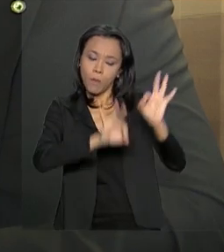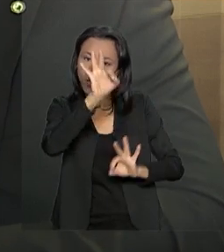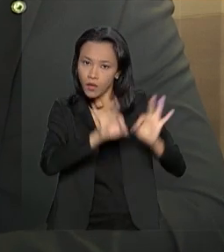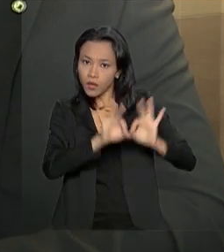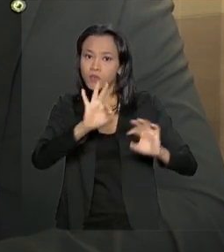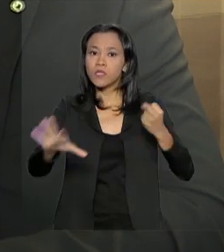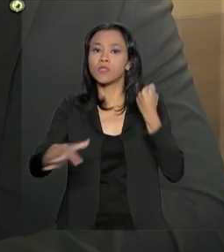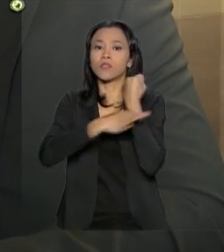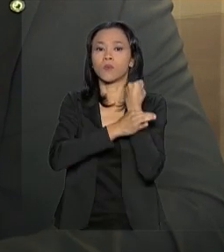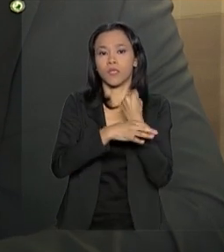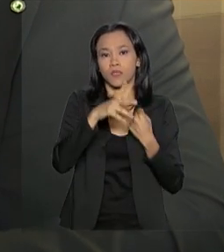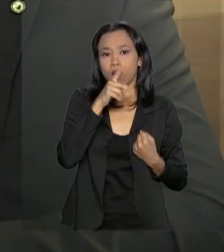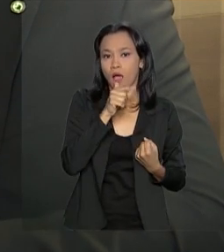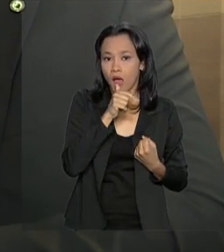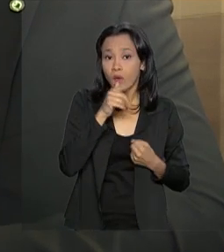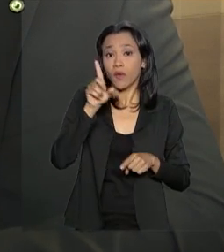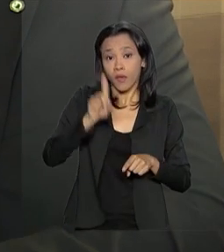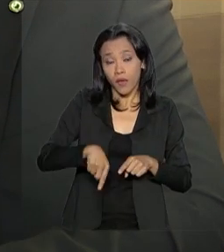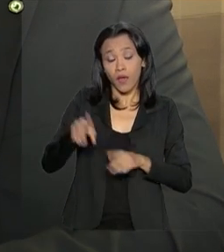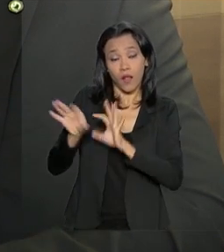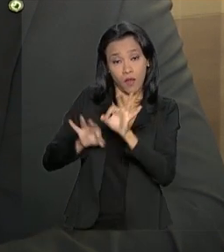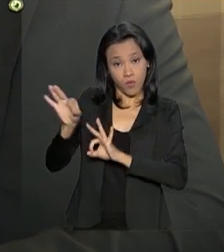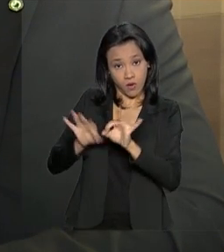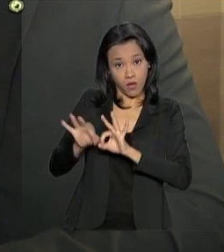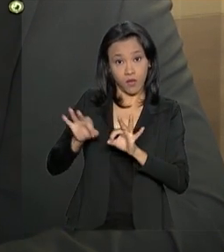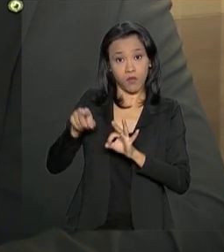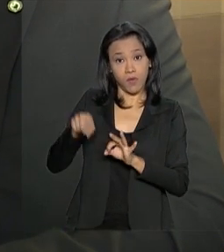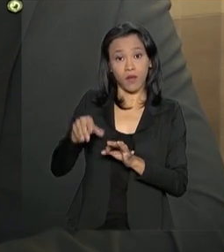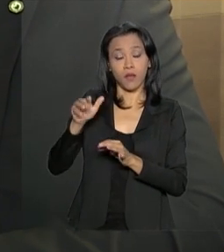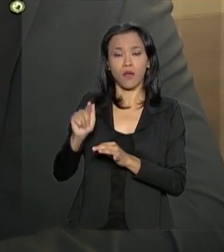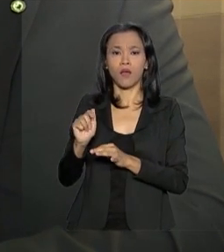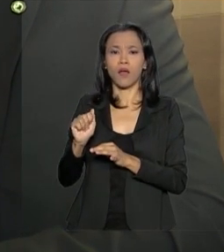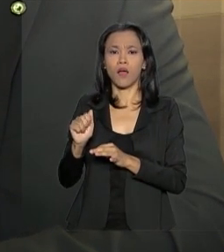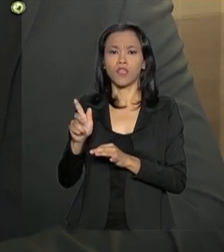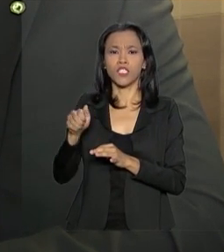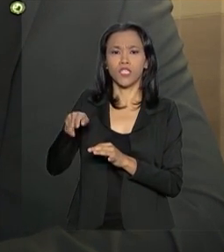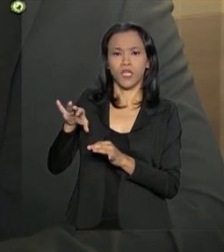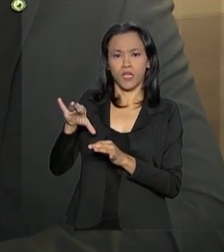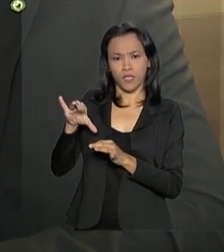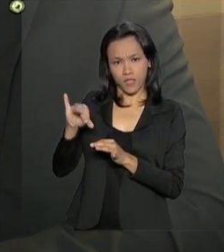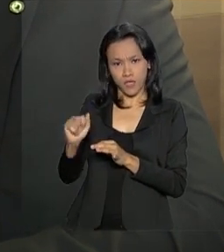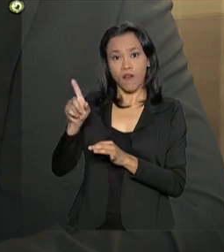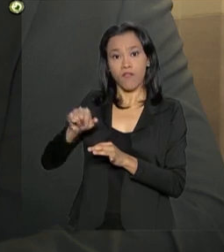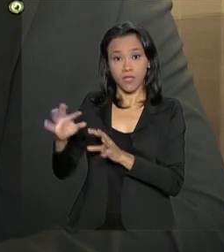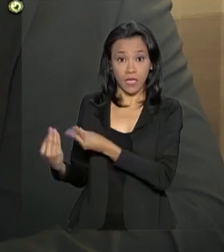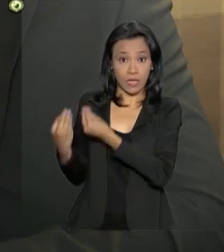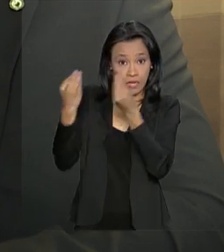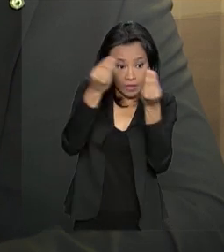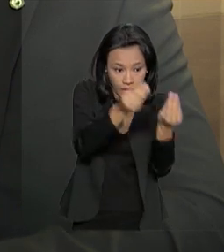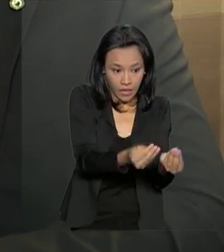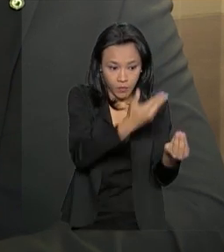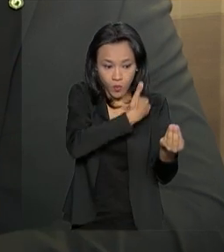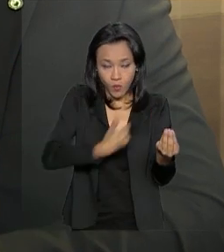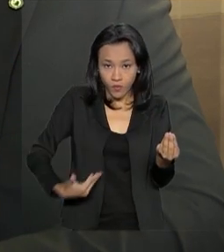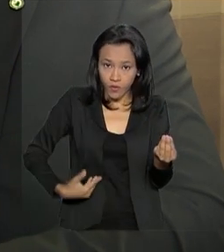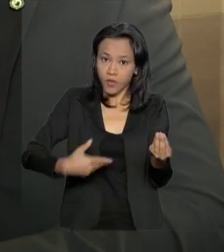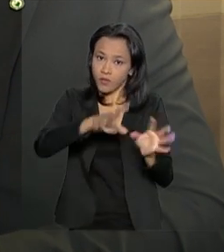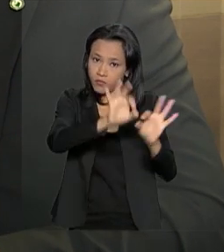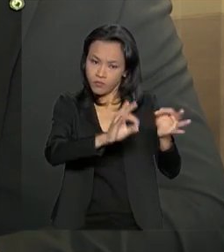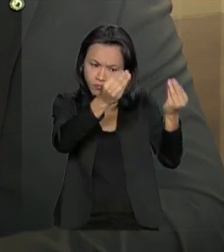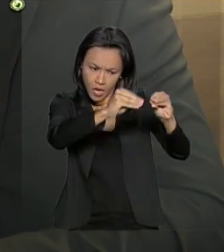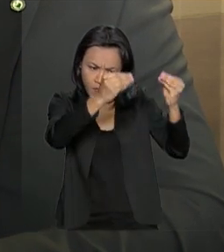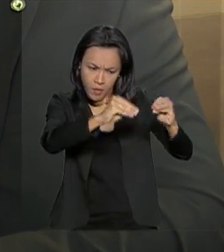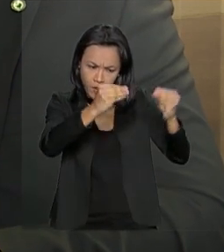elaborado pela Agência Nacional de Águas, vai ser entregue ainda nos 100 primeiros dias do governo, até o dia 10 de abril. Nele estão